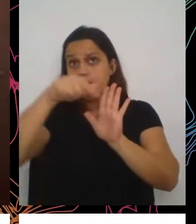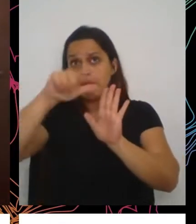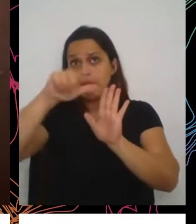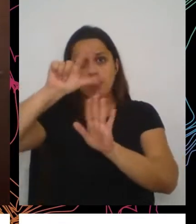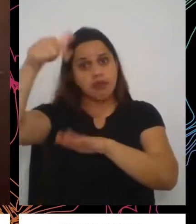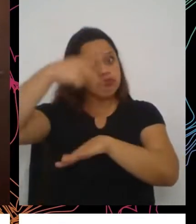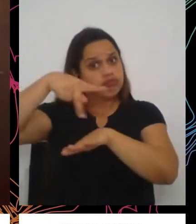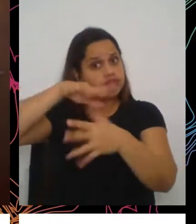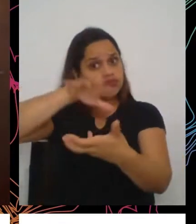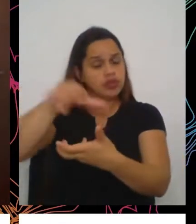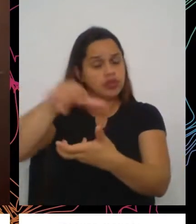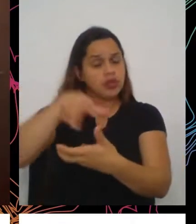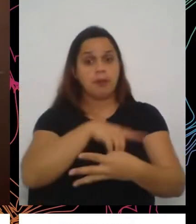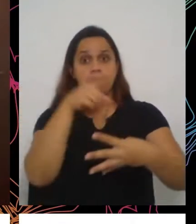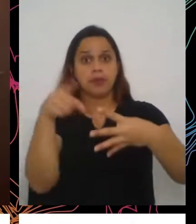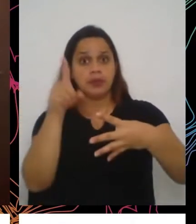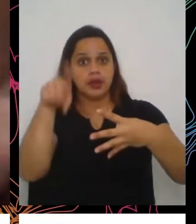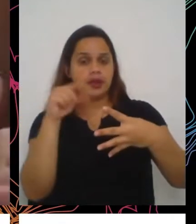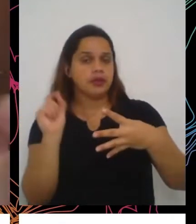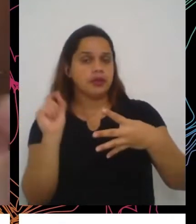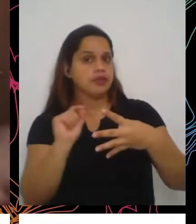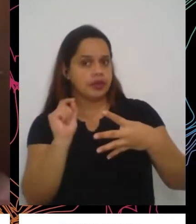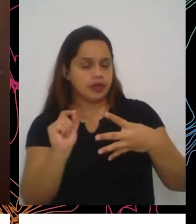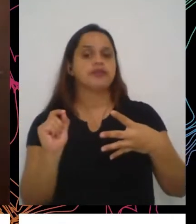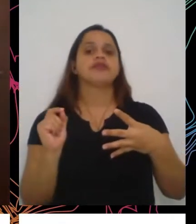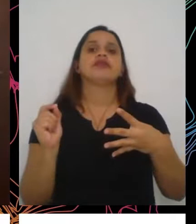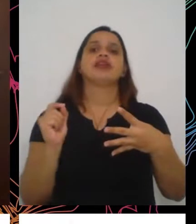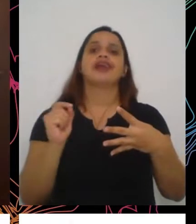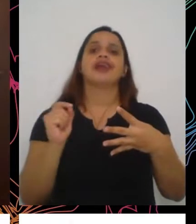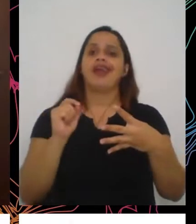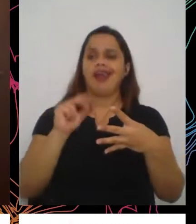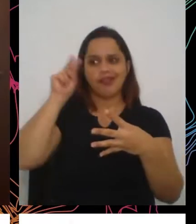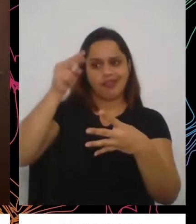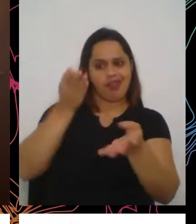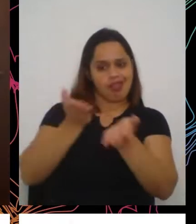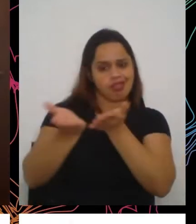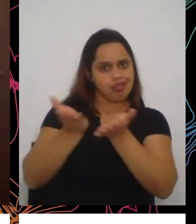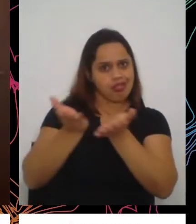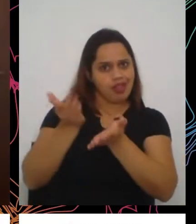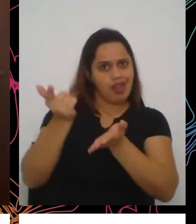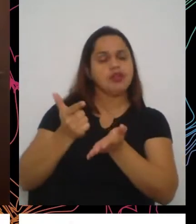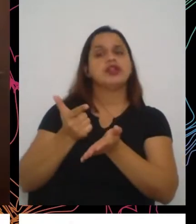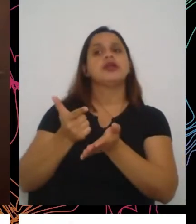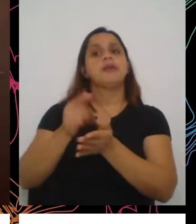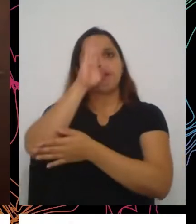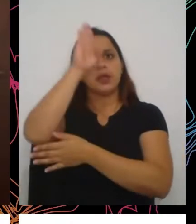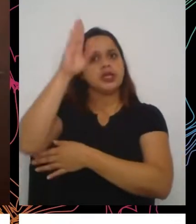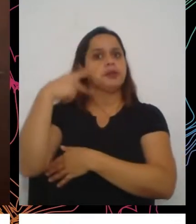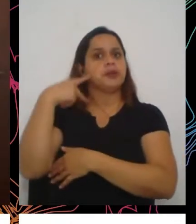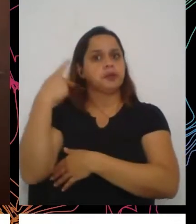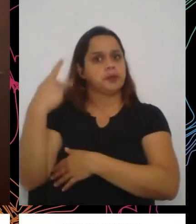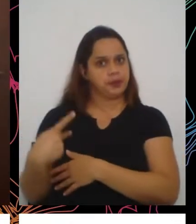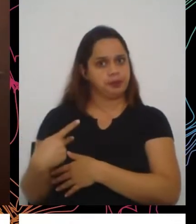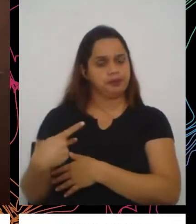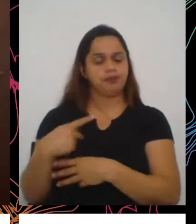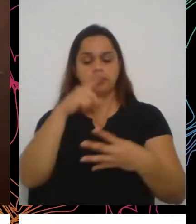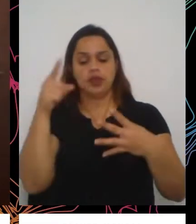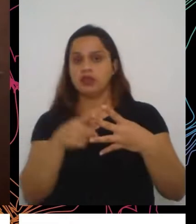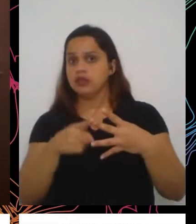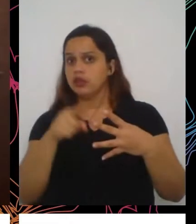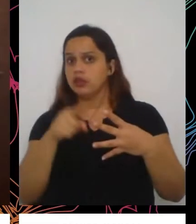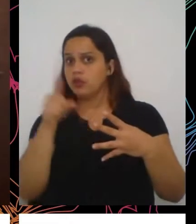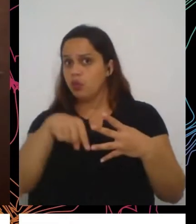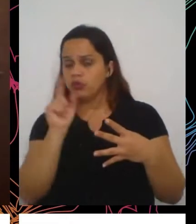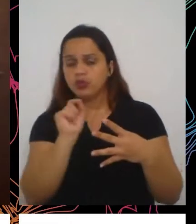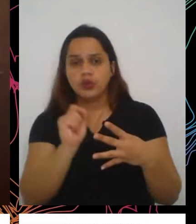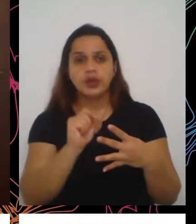Primeira questão é ter tratado a fome como prioridade política. A segunda grande questão é que